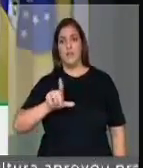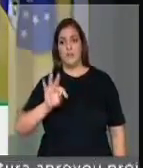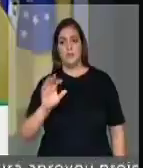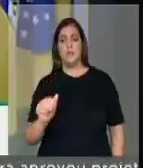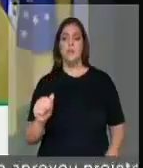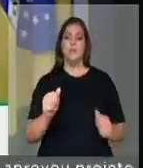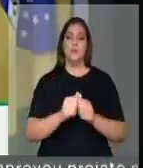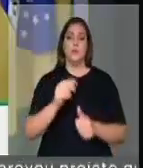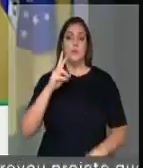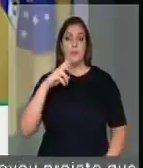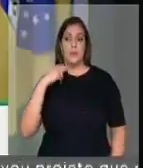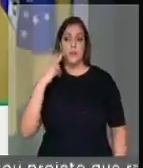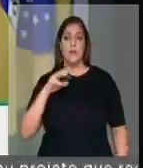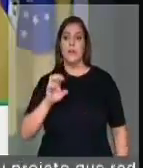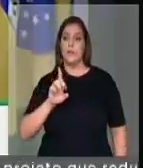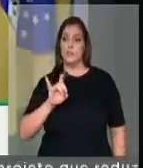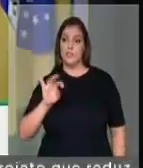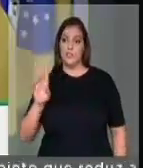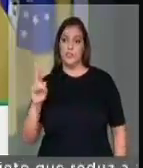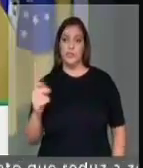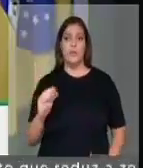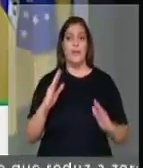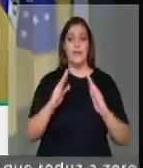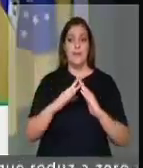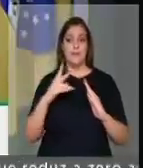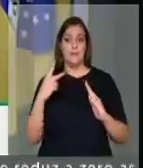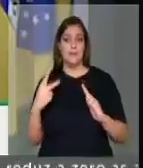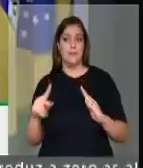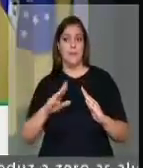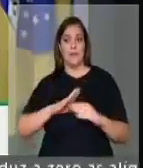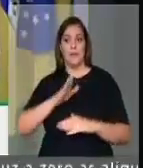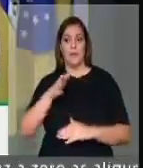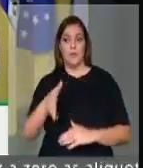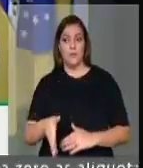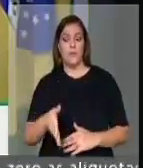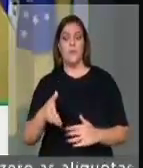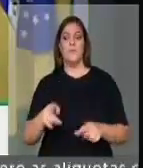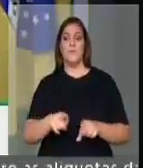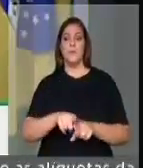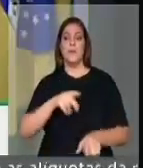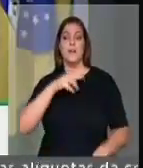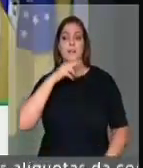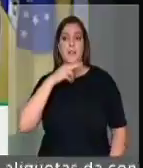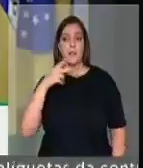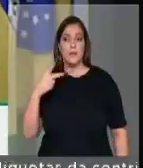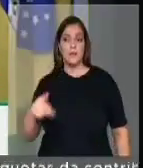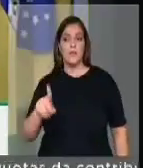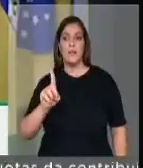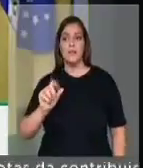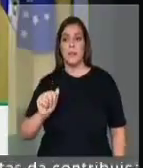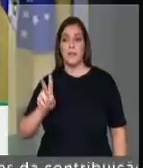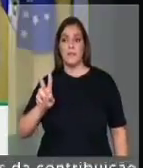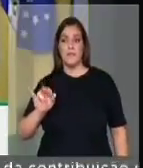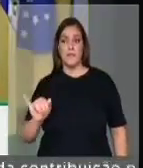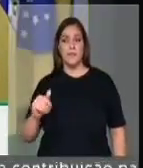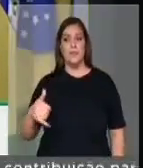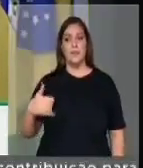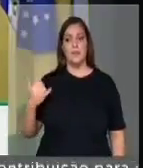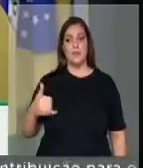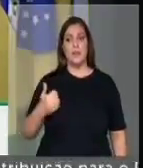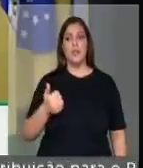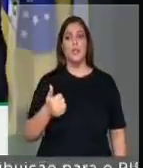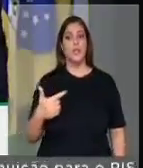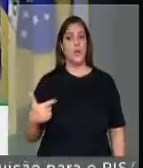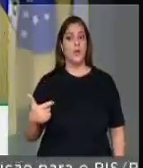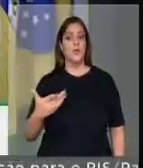né, tivemos num evento na casa dele e teve na oportunidade também o aniversário do neto Davi, né, fazendo lá 12 anos, uma